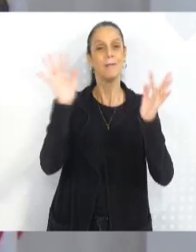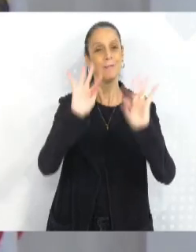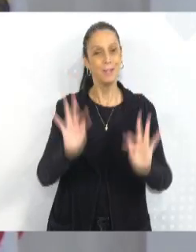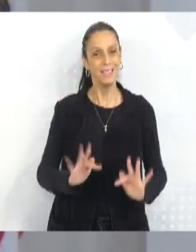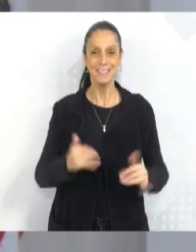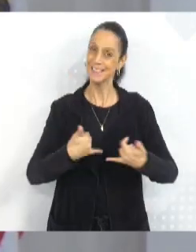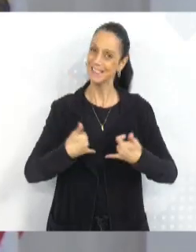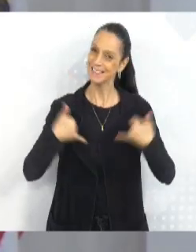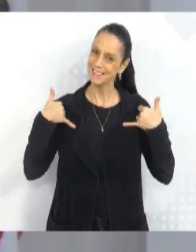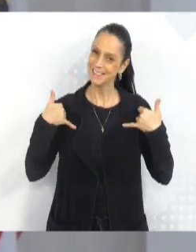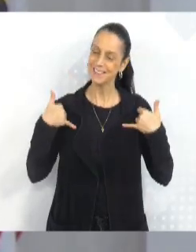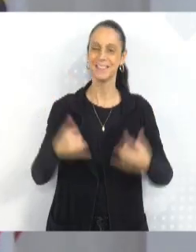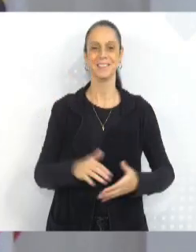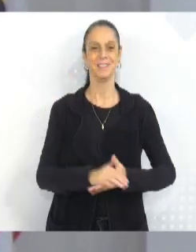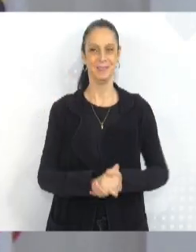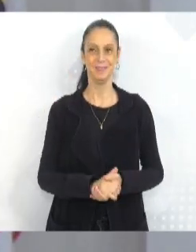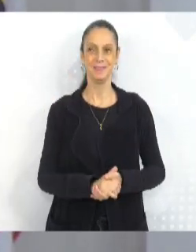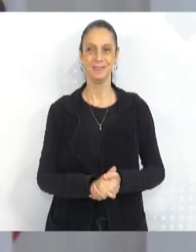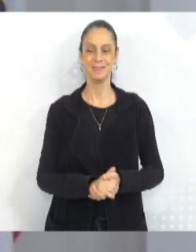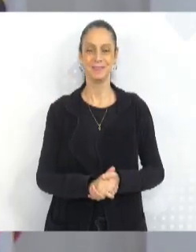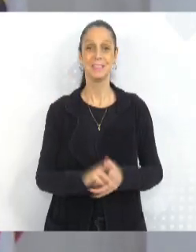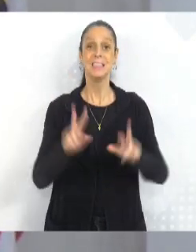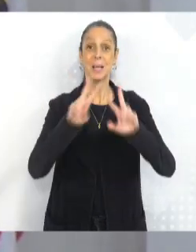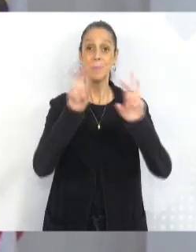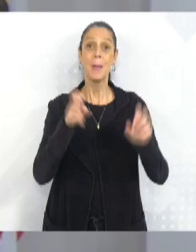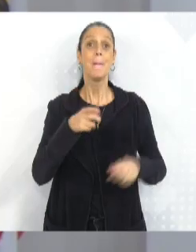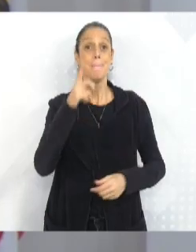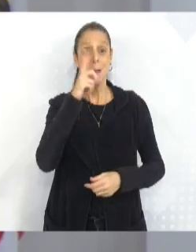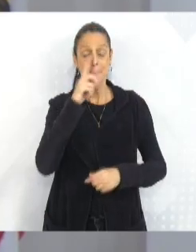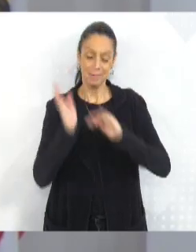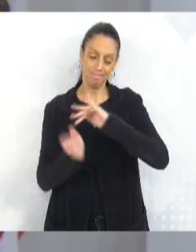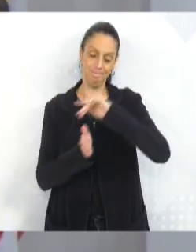Feliz aniversário. Então, com relação à minha mãe, seria isso. Sr. Presidente, muito obrigado.